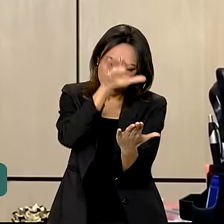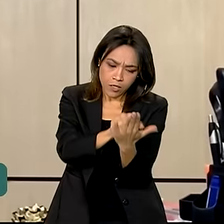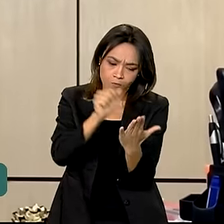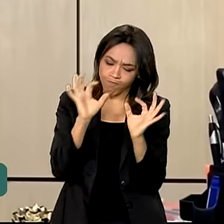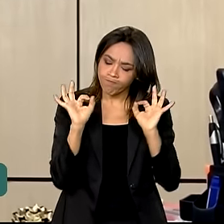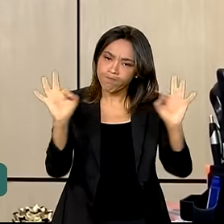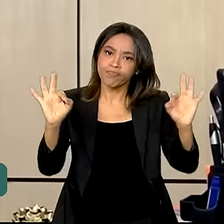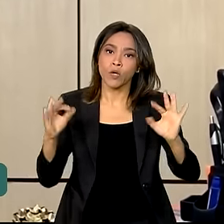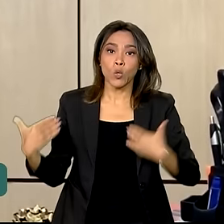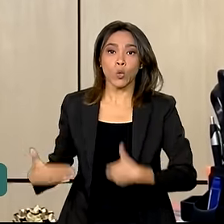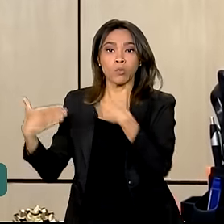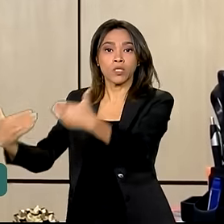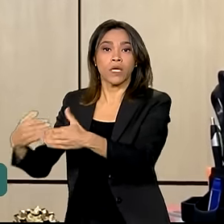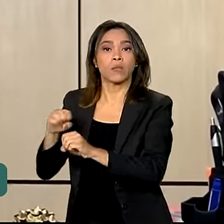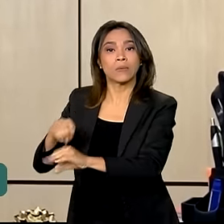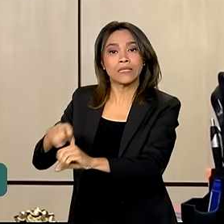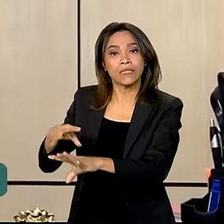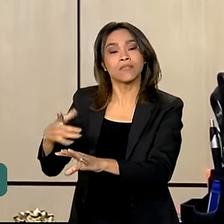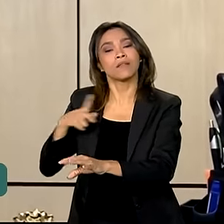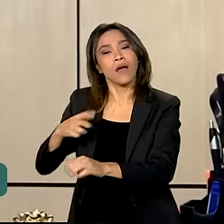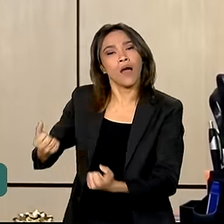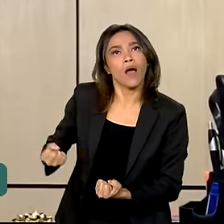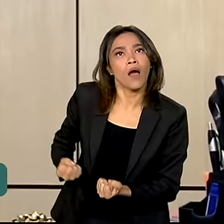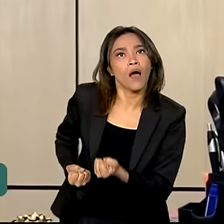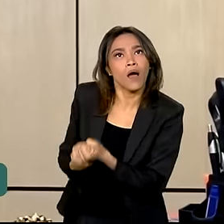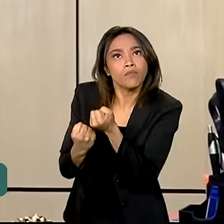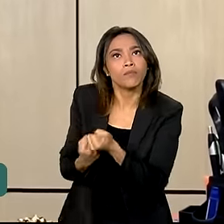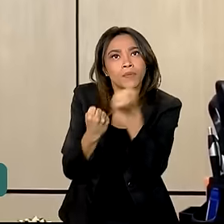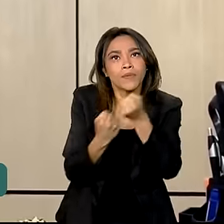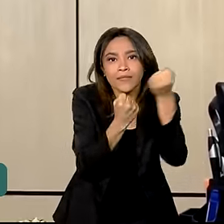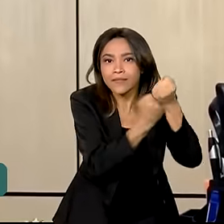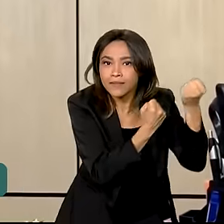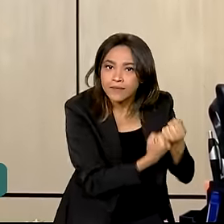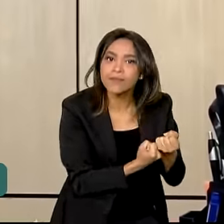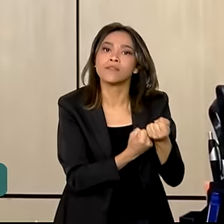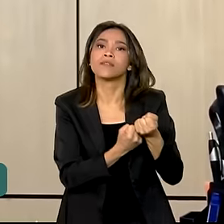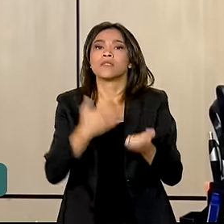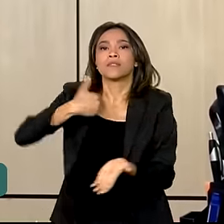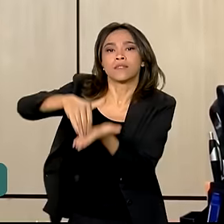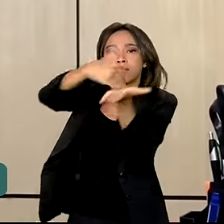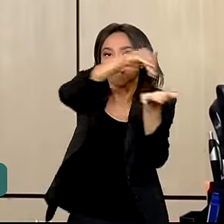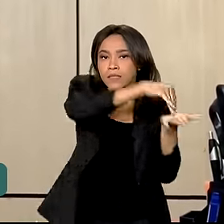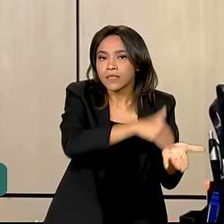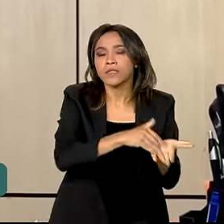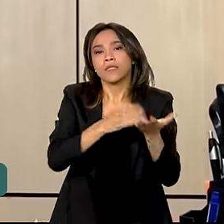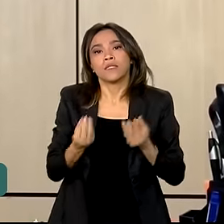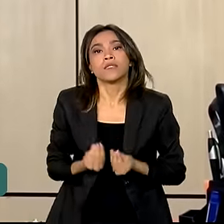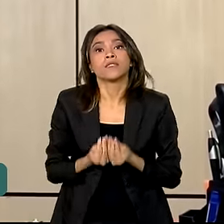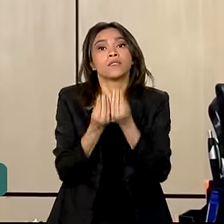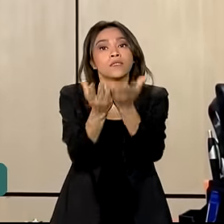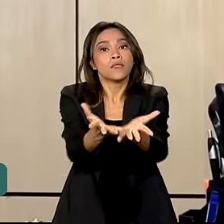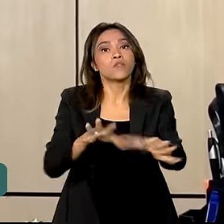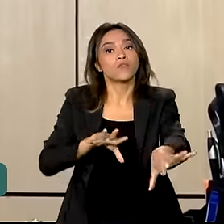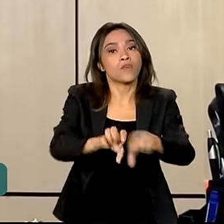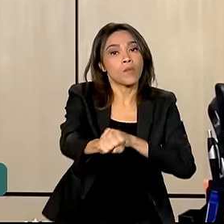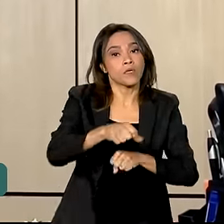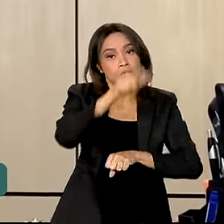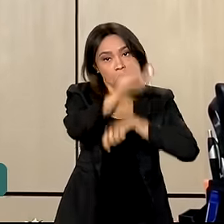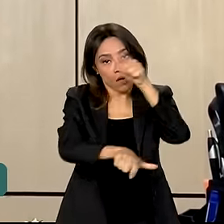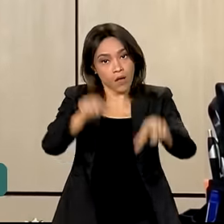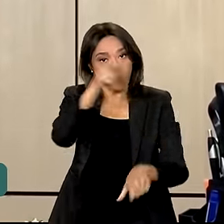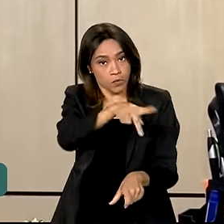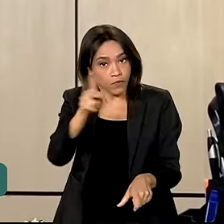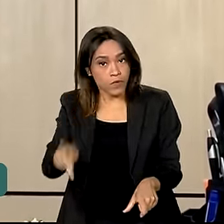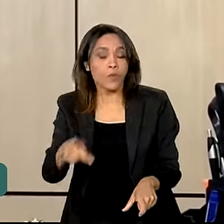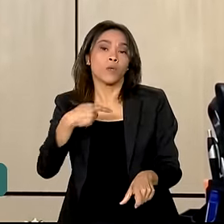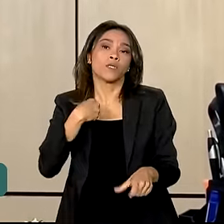Ministério também está muito ao lado das redes, oferecendo assistência técnica, formação para os professores